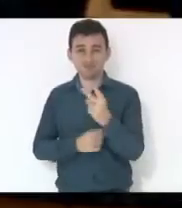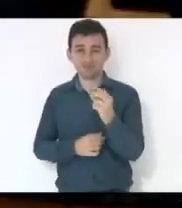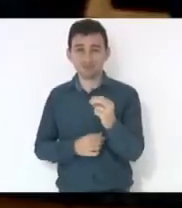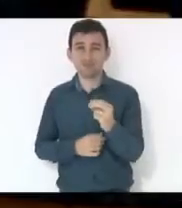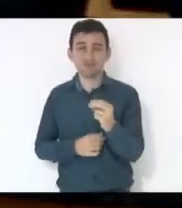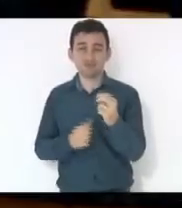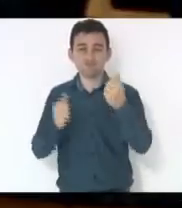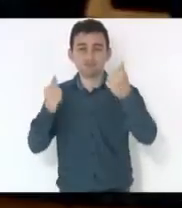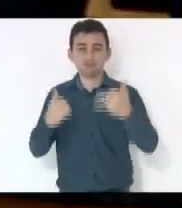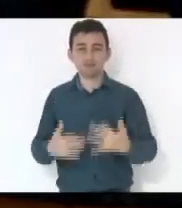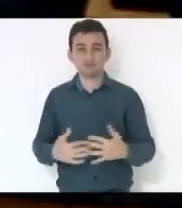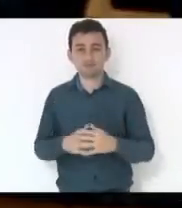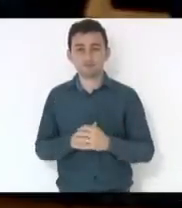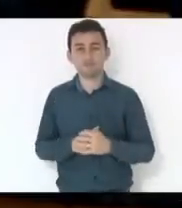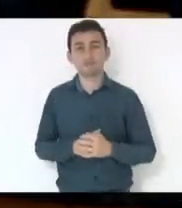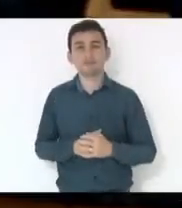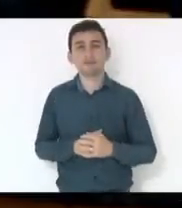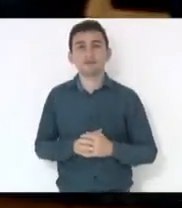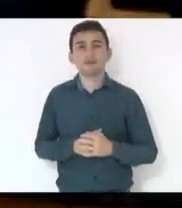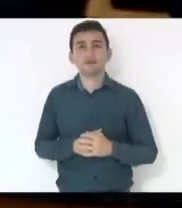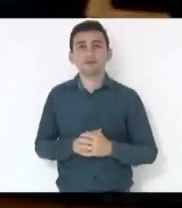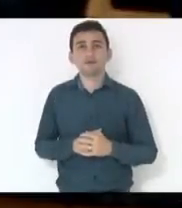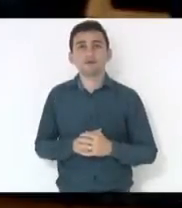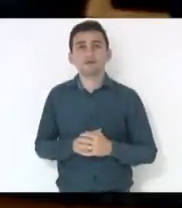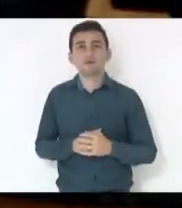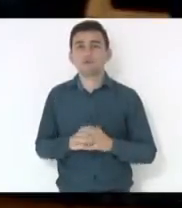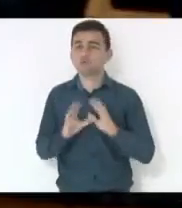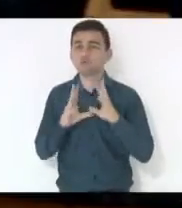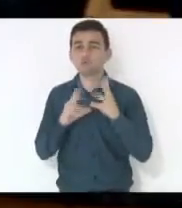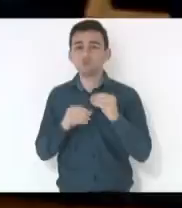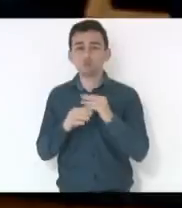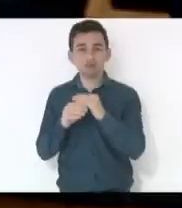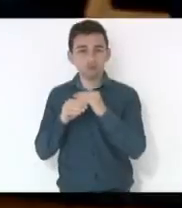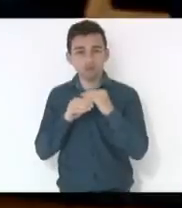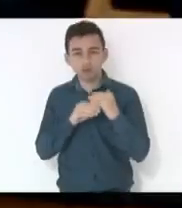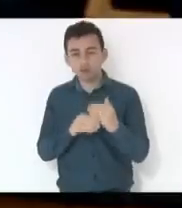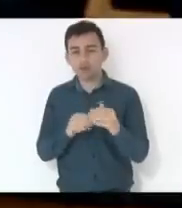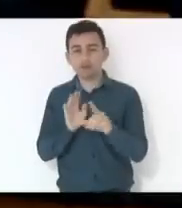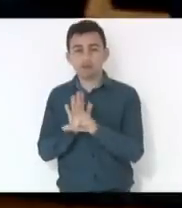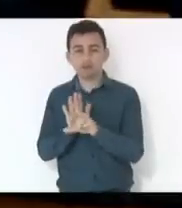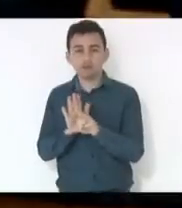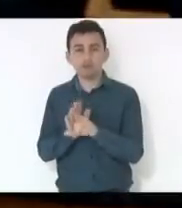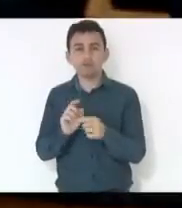artigo 7, todos são iguais perante a lei, tal, tal, tal, tal.